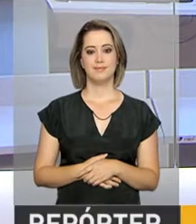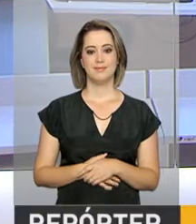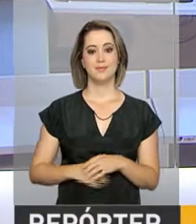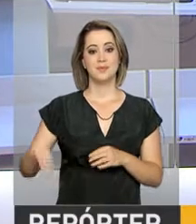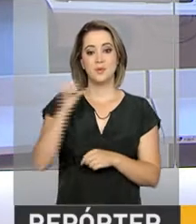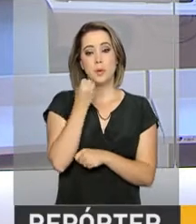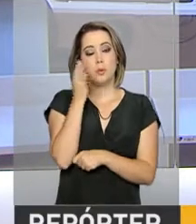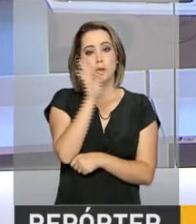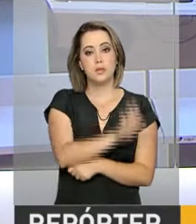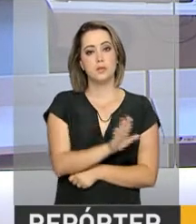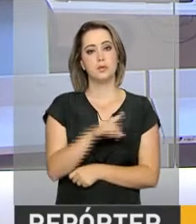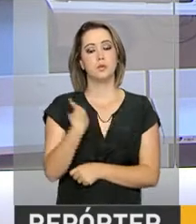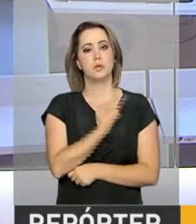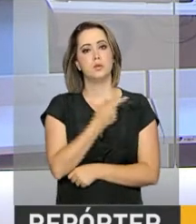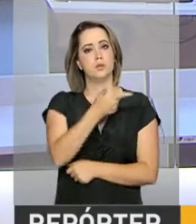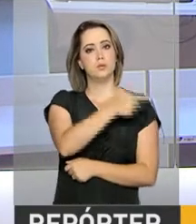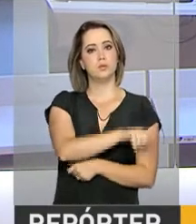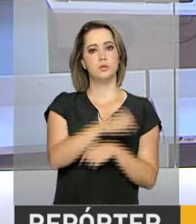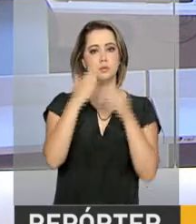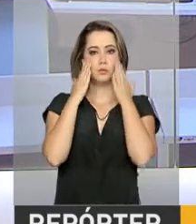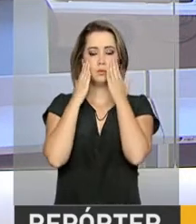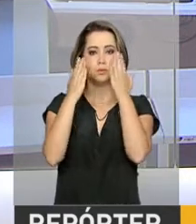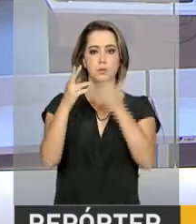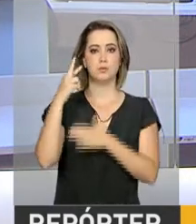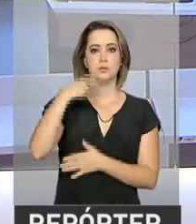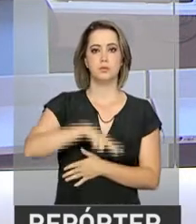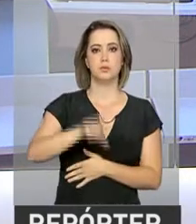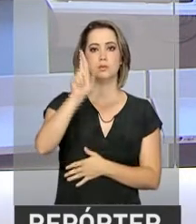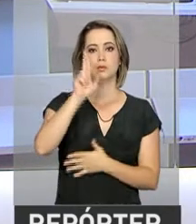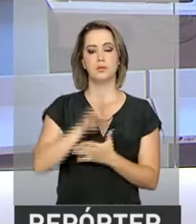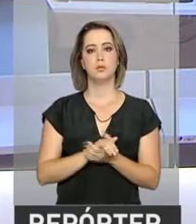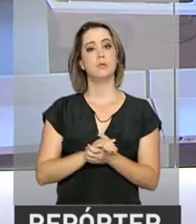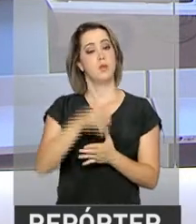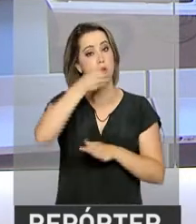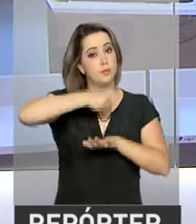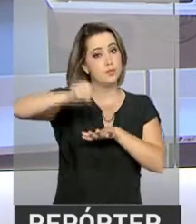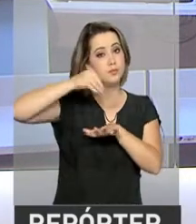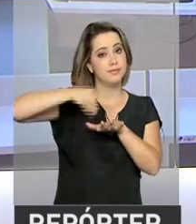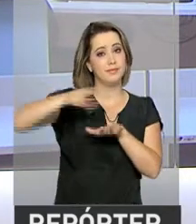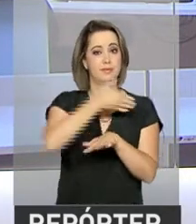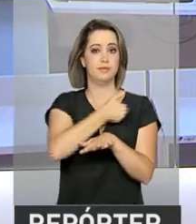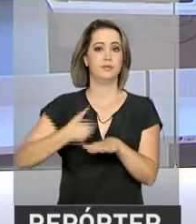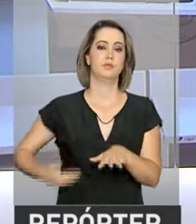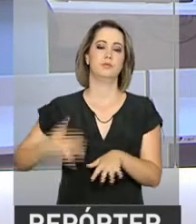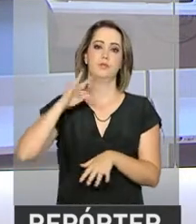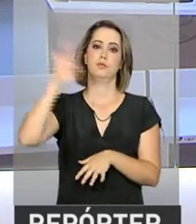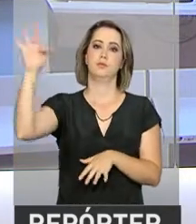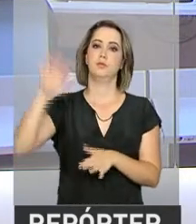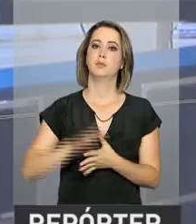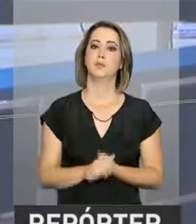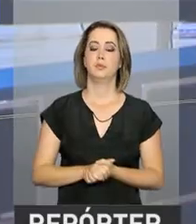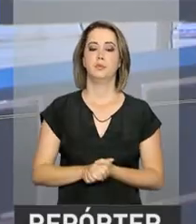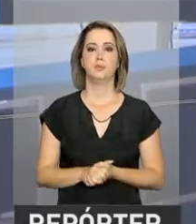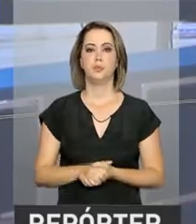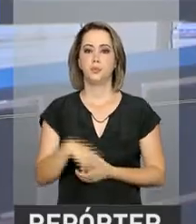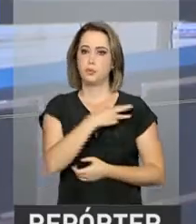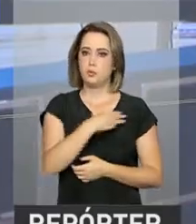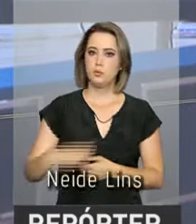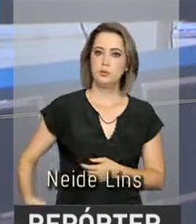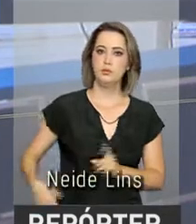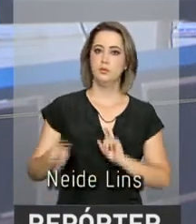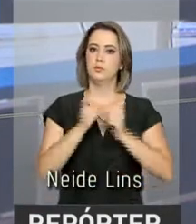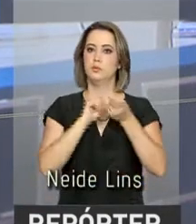Olá, boa tarde. Estamos de volta com mais uma edição do repórter NBR e as notícias do governo federal. O